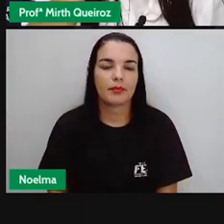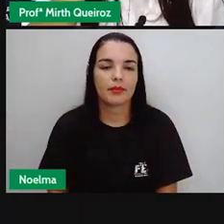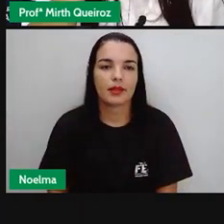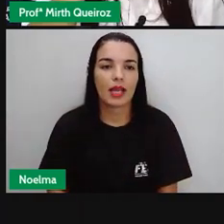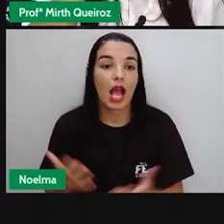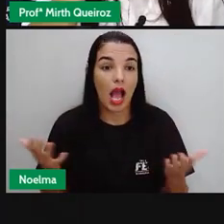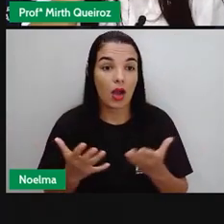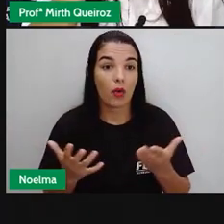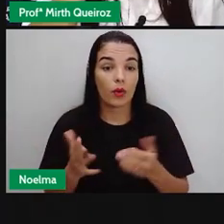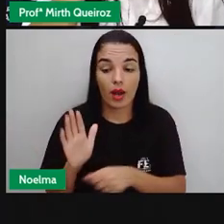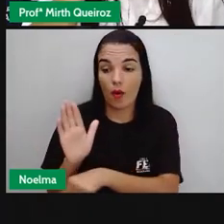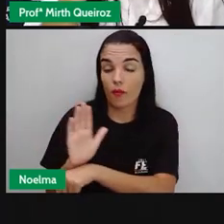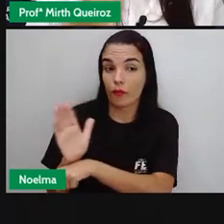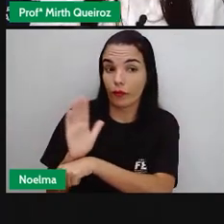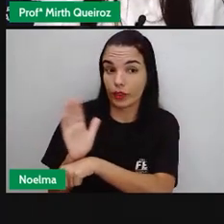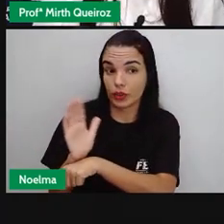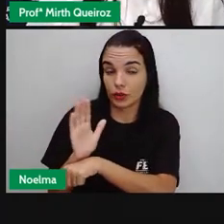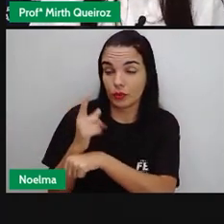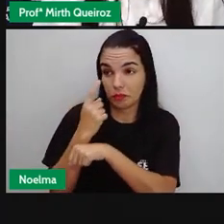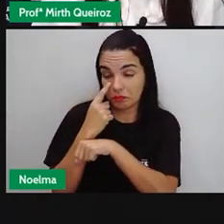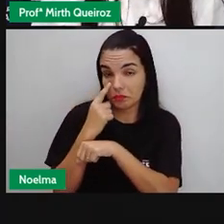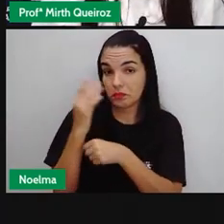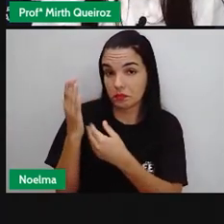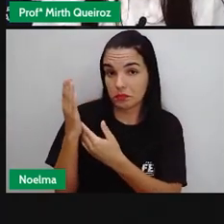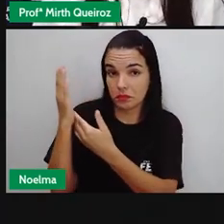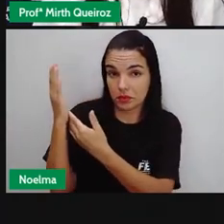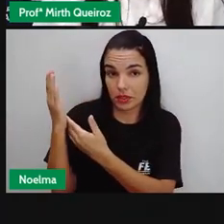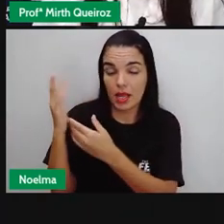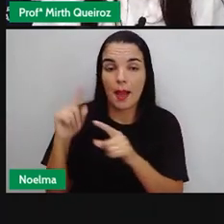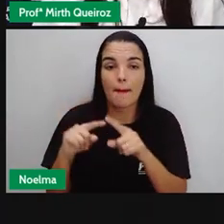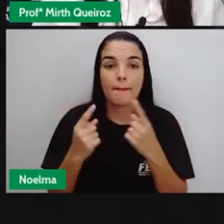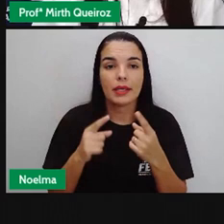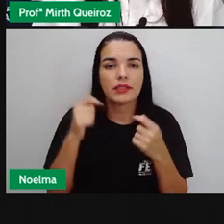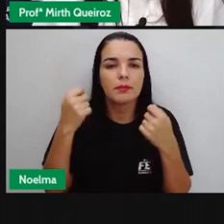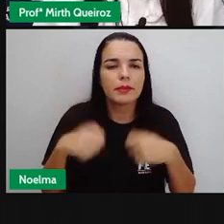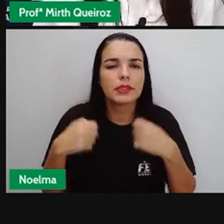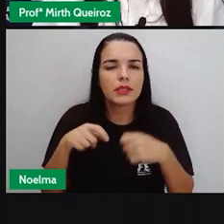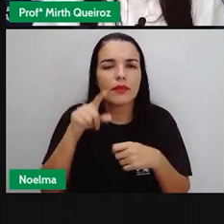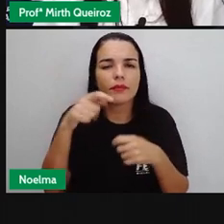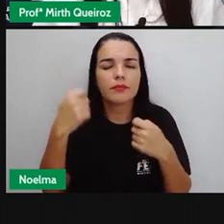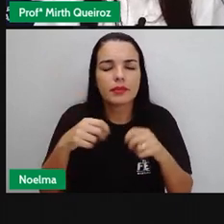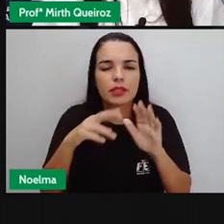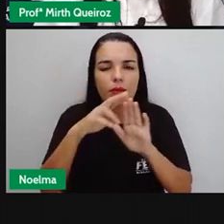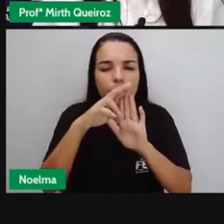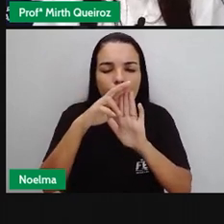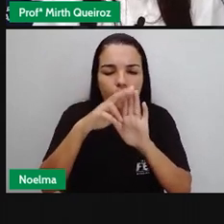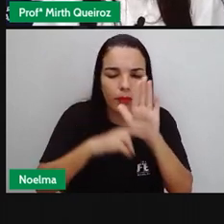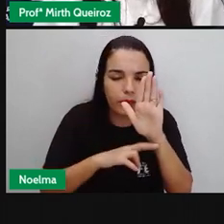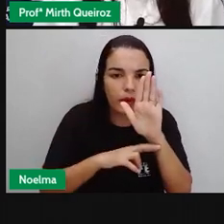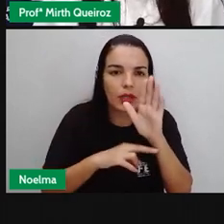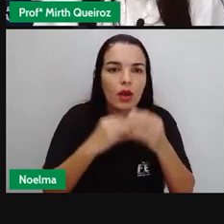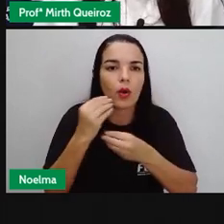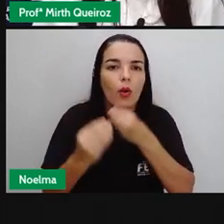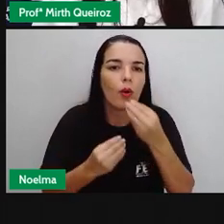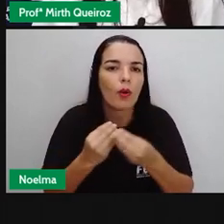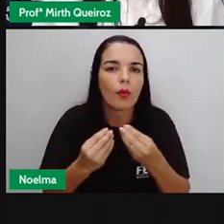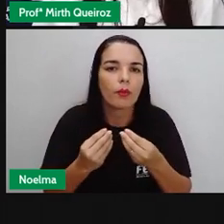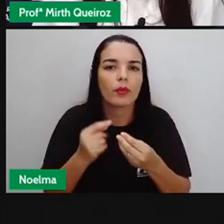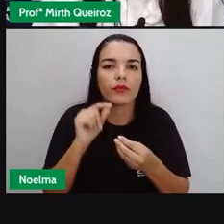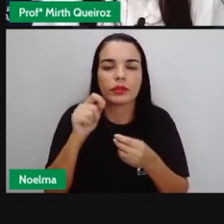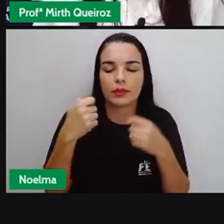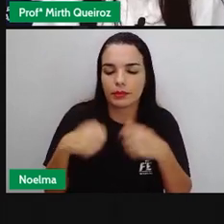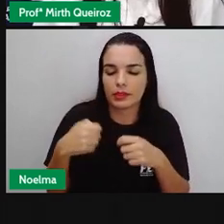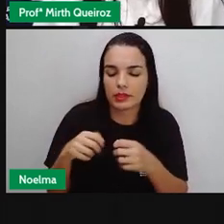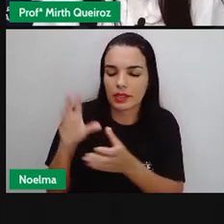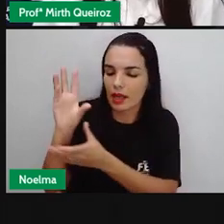ver um vídeo, mas para isso eu gostaria que vocês fizessem um roteiro de registro sobre imigração, onde